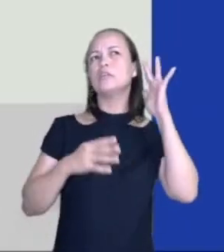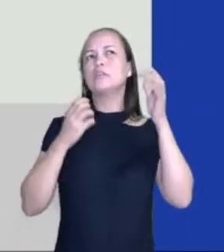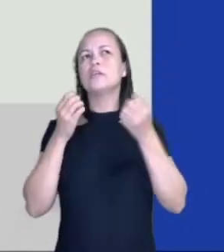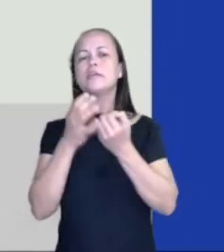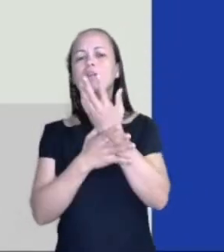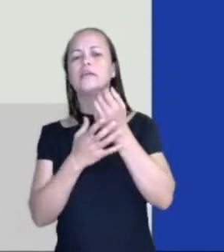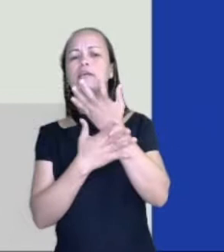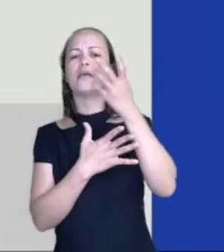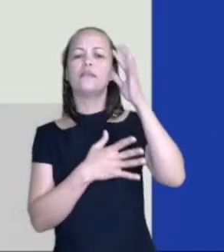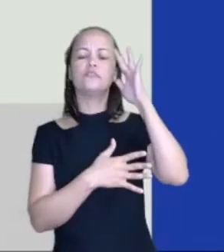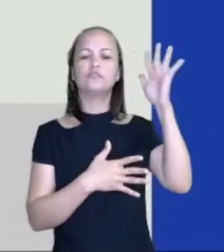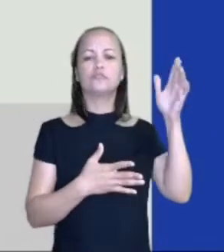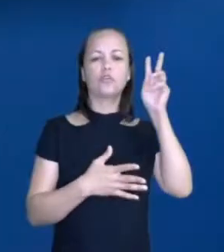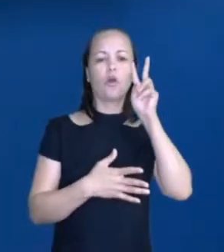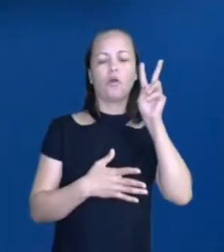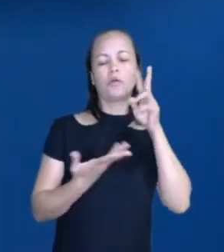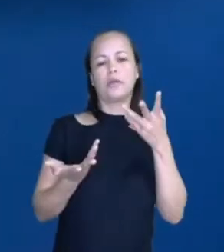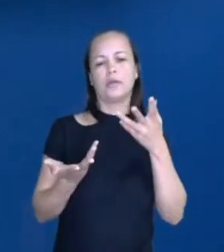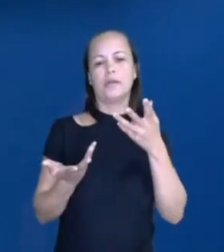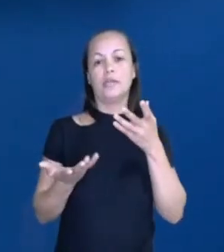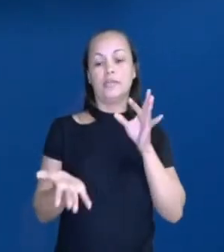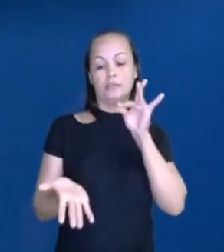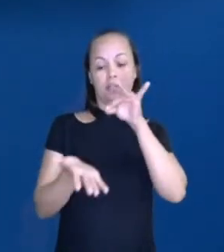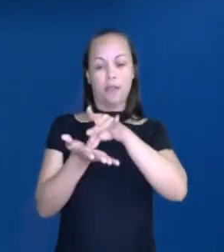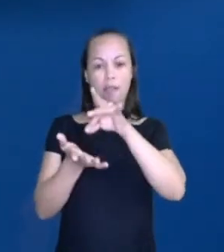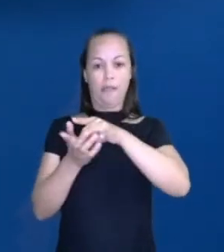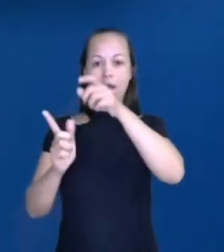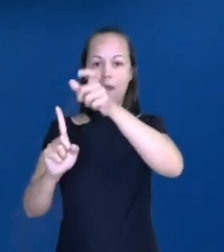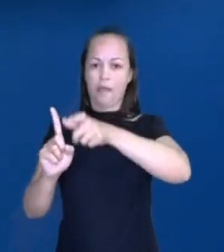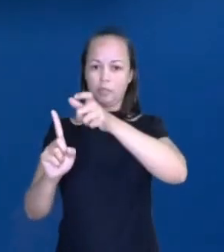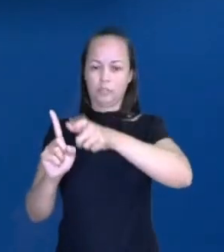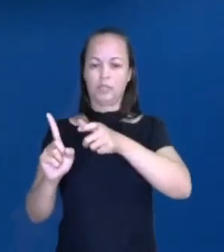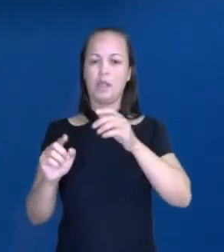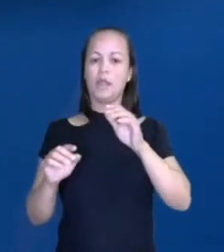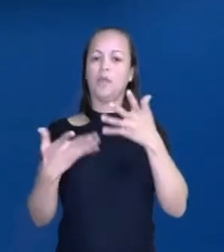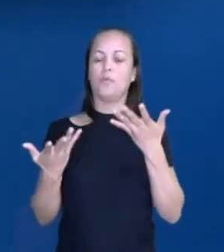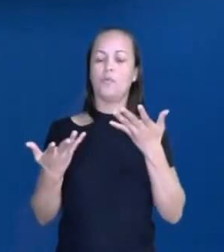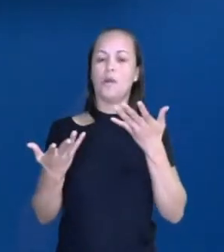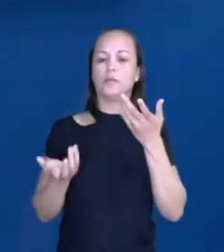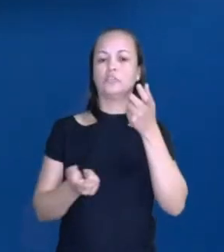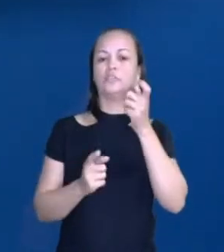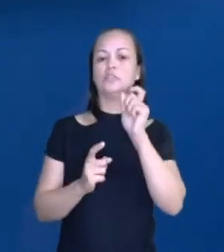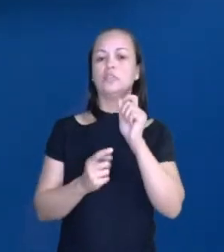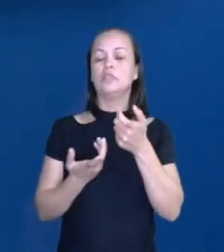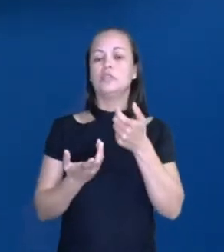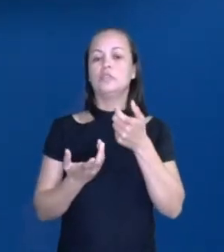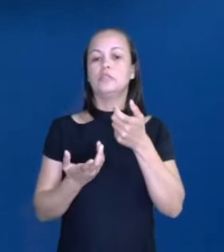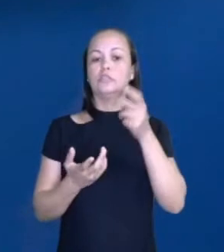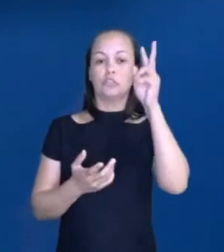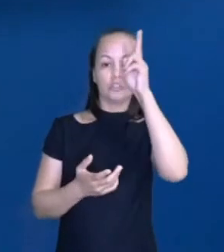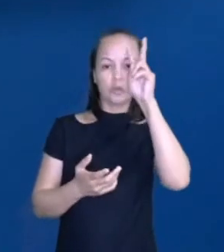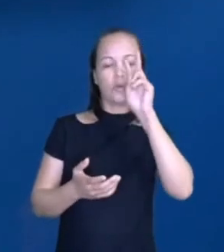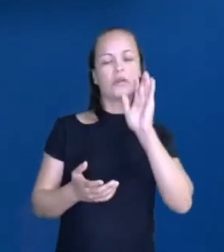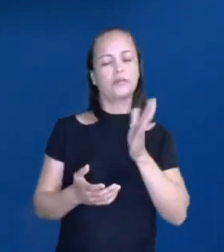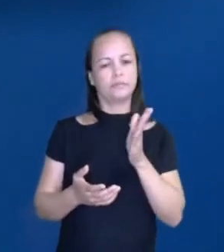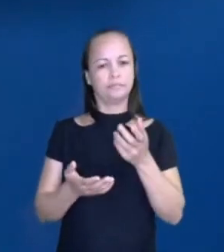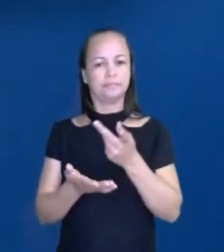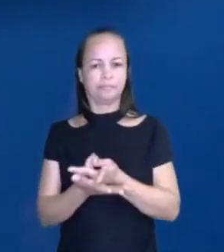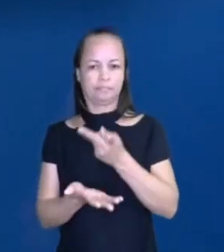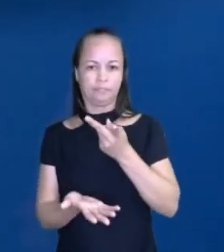E os reais são realmente aquela história que já aconteceu, está narrando ali um fato que já aconteceu. Tá?